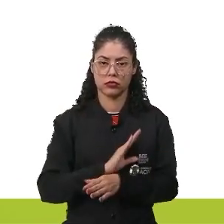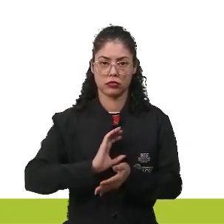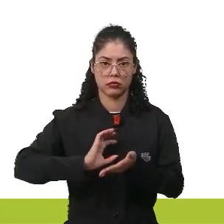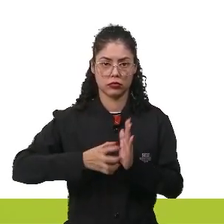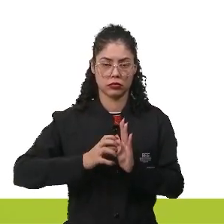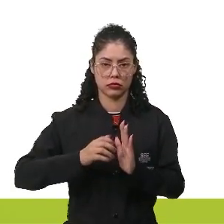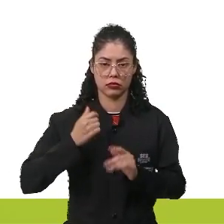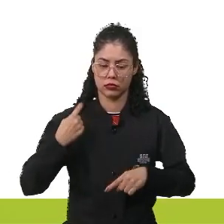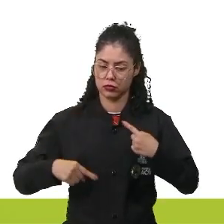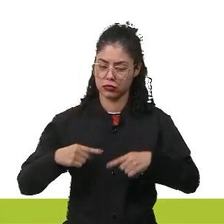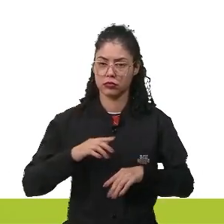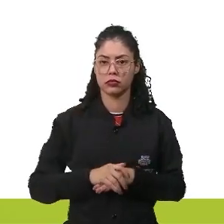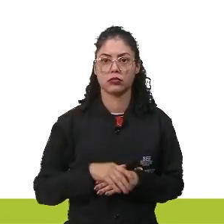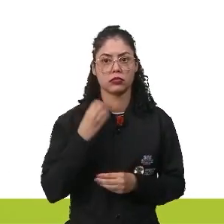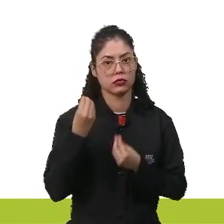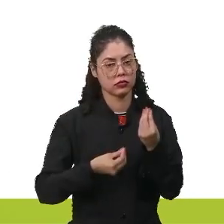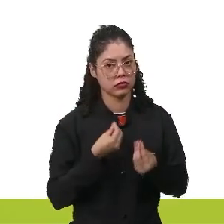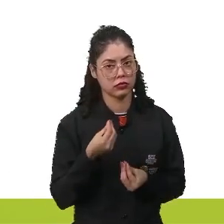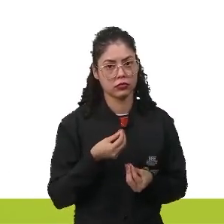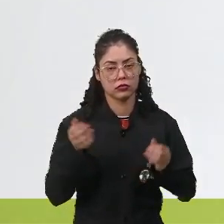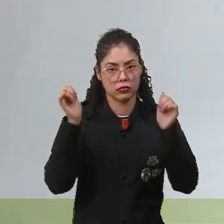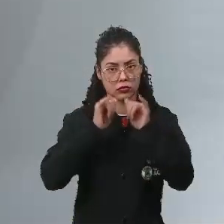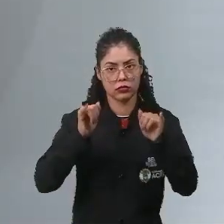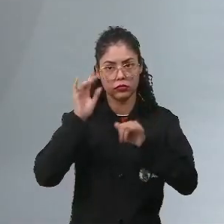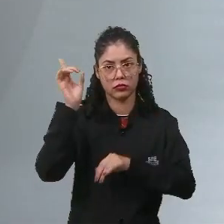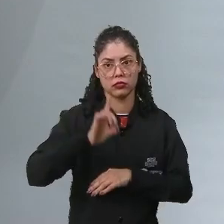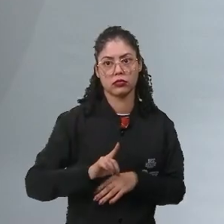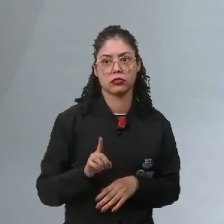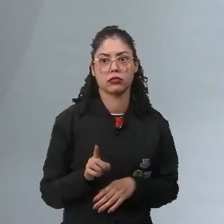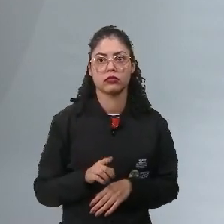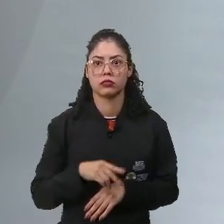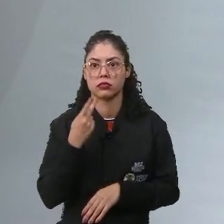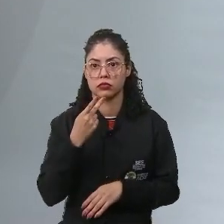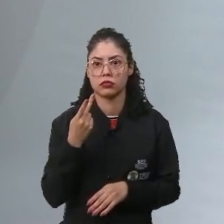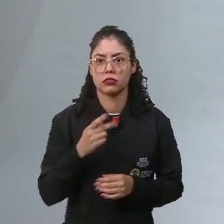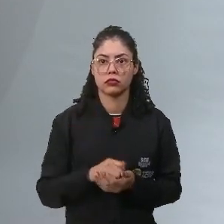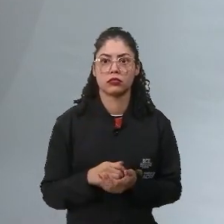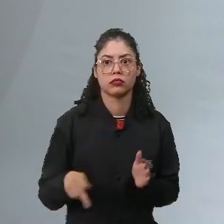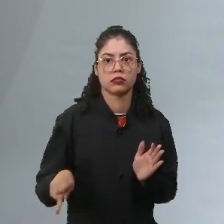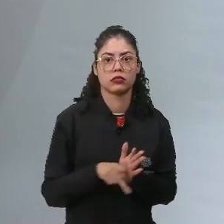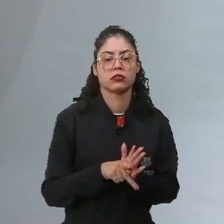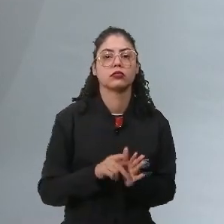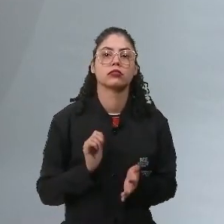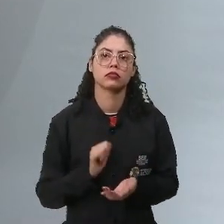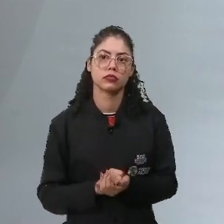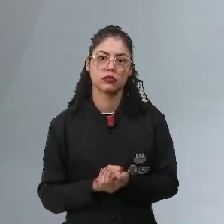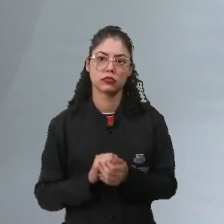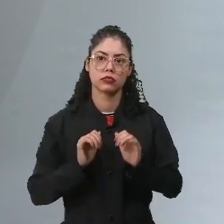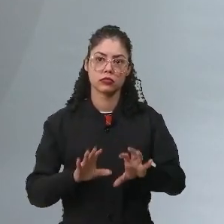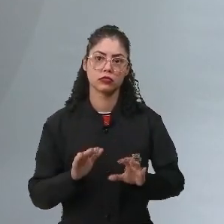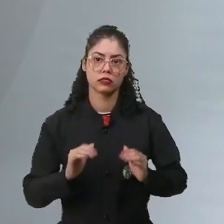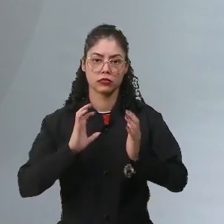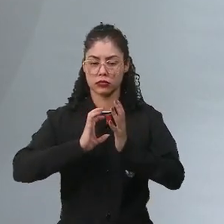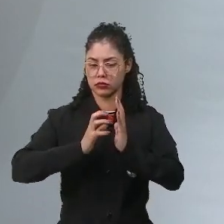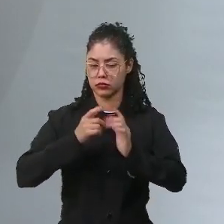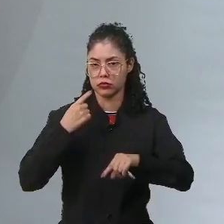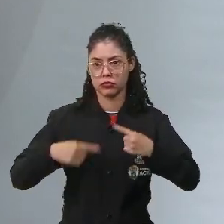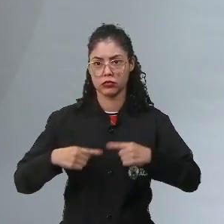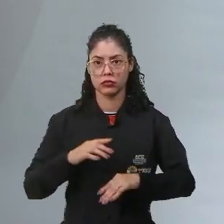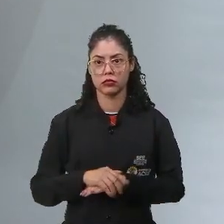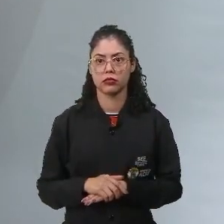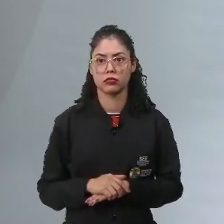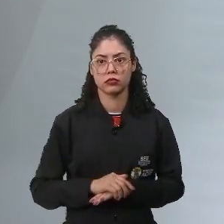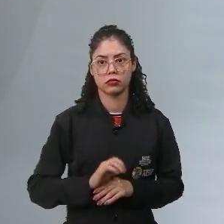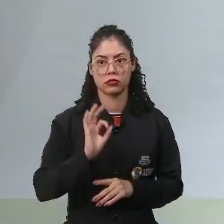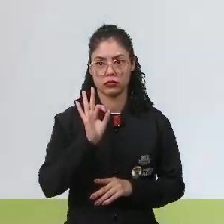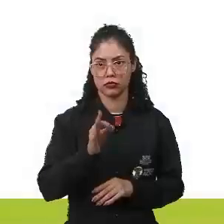políticos. Em nenhum momento, como está falando de declaração dos direitos do homem e cidadão, se fala relativamente sobre esses partidos políticos. Então,